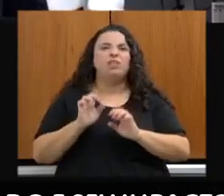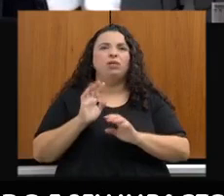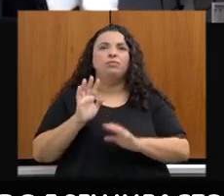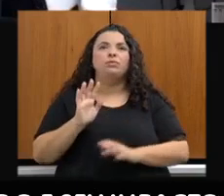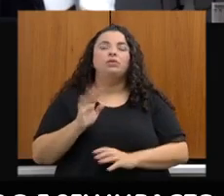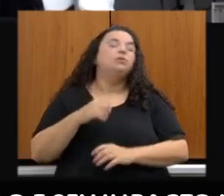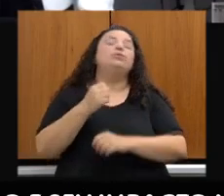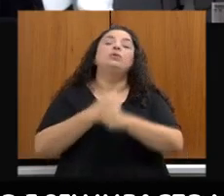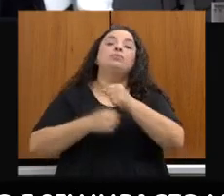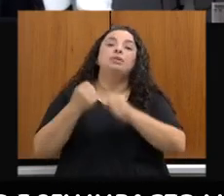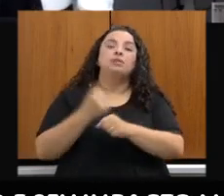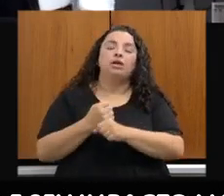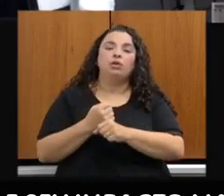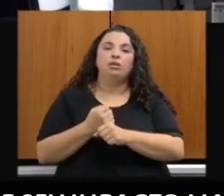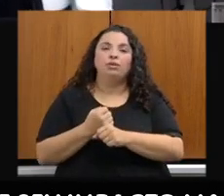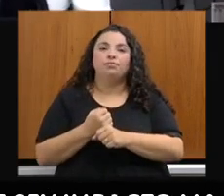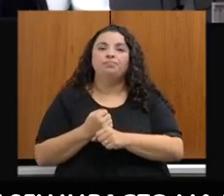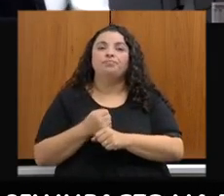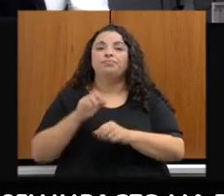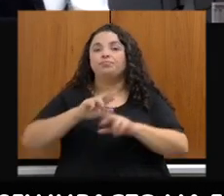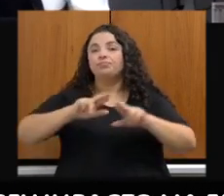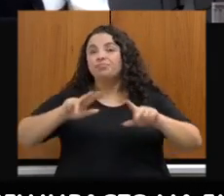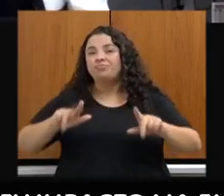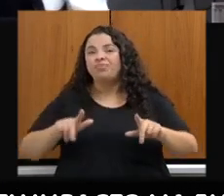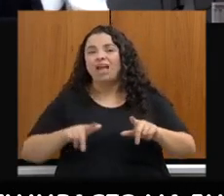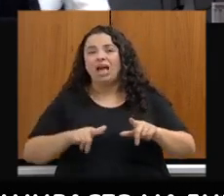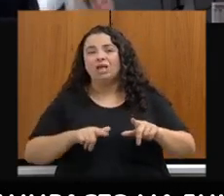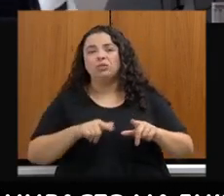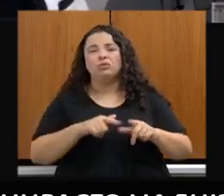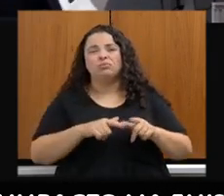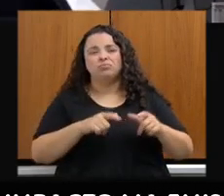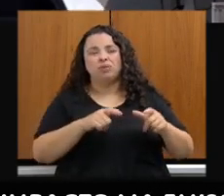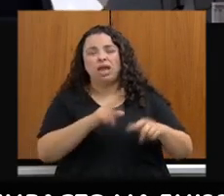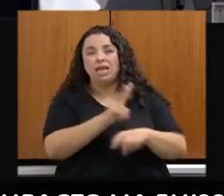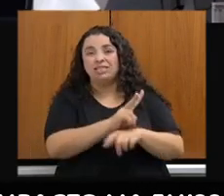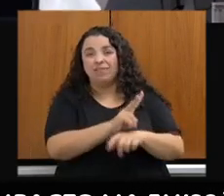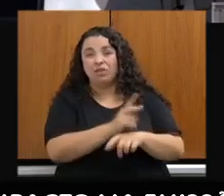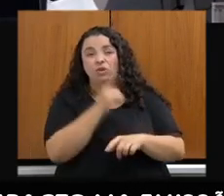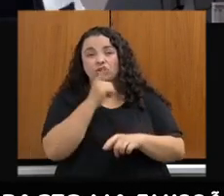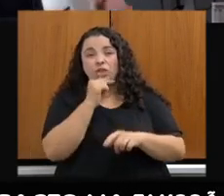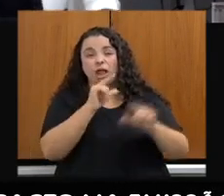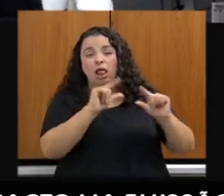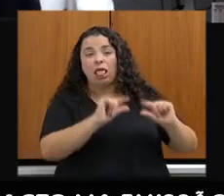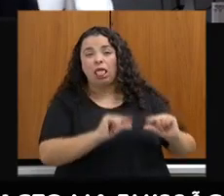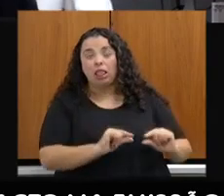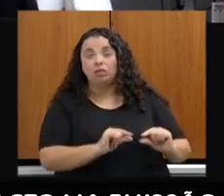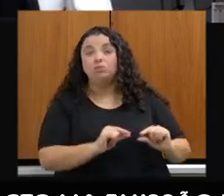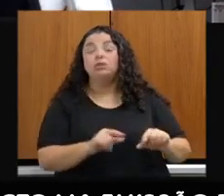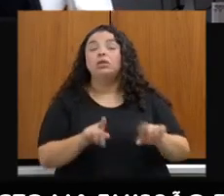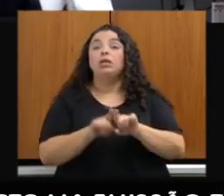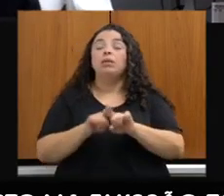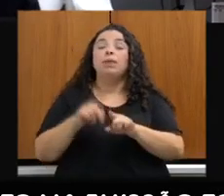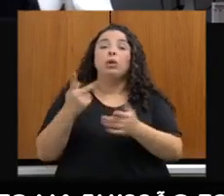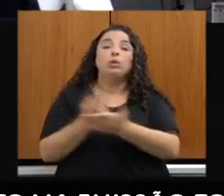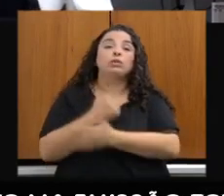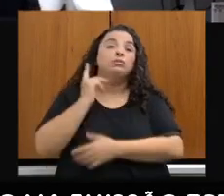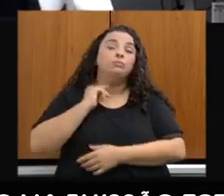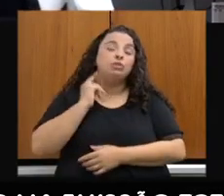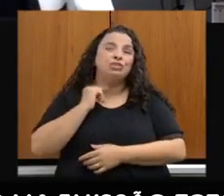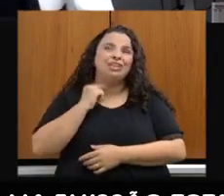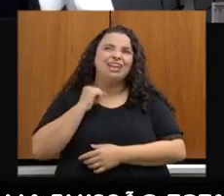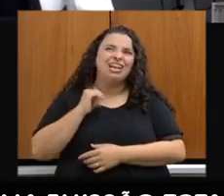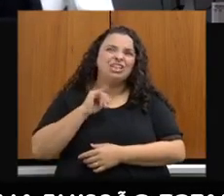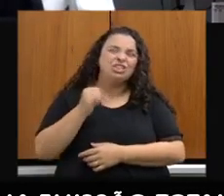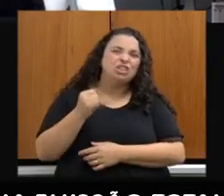isso no ano passado, vários reservatórios com níveis baixos e chuvas muito intensas, que também Minas Gerais vivenciou no